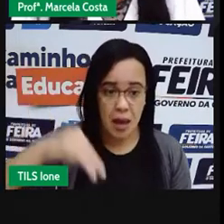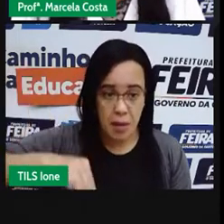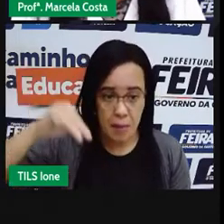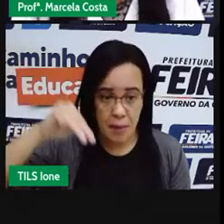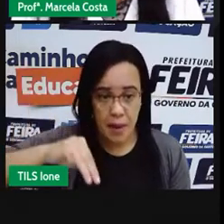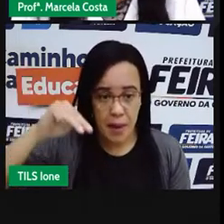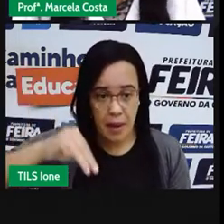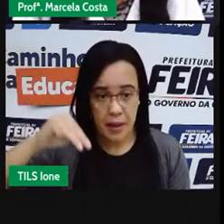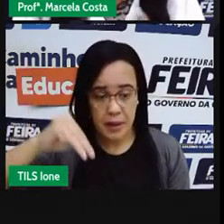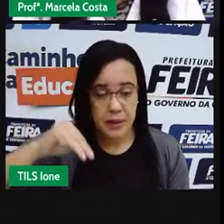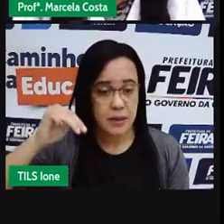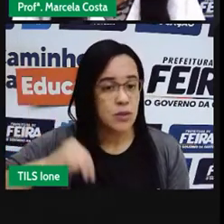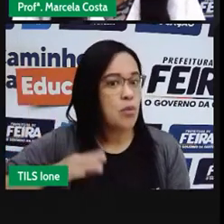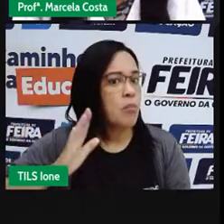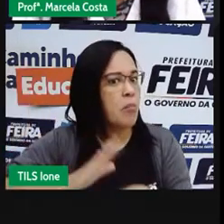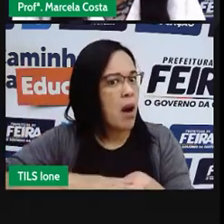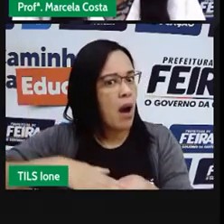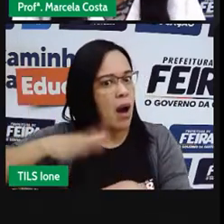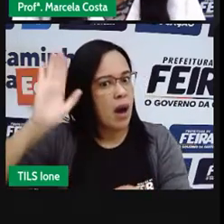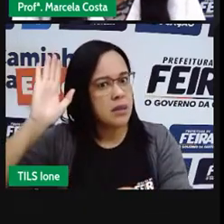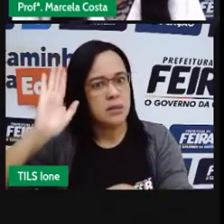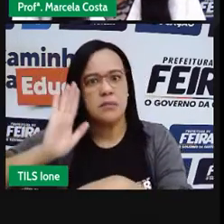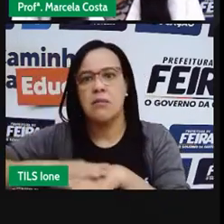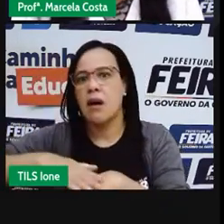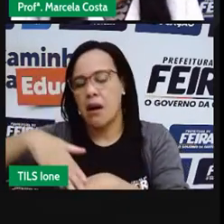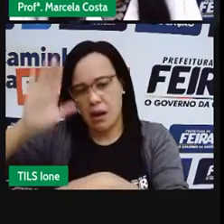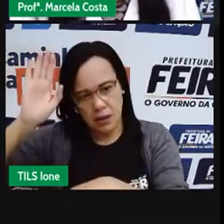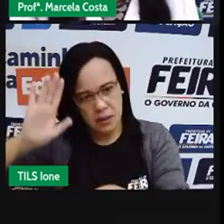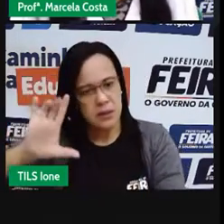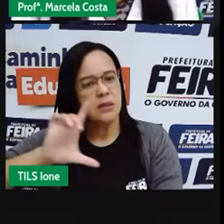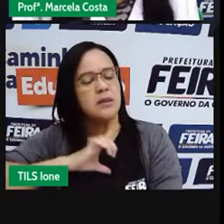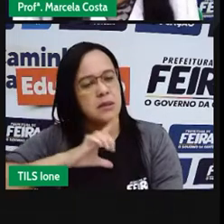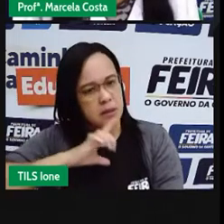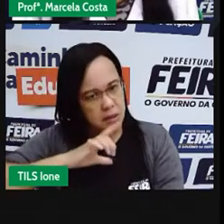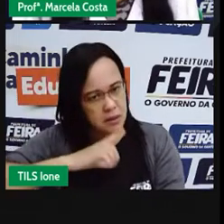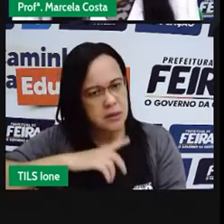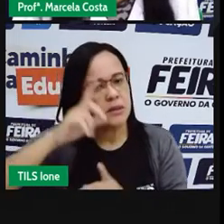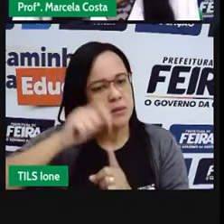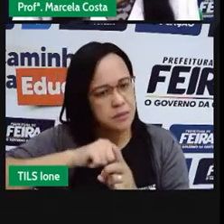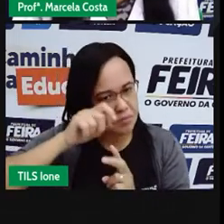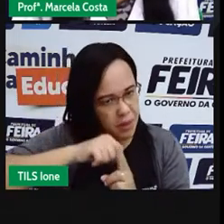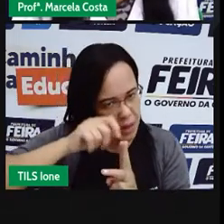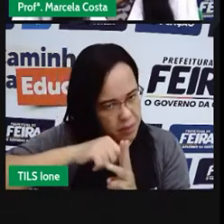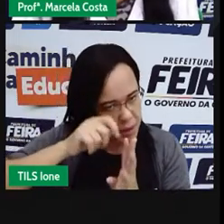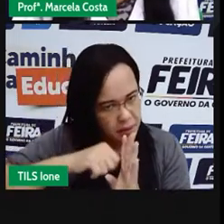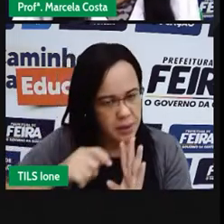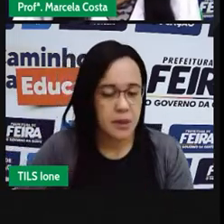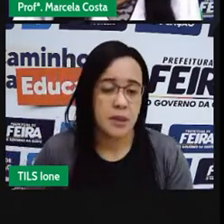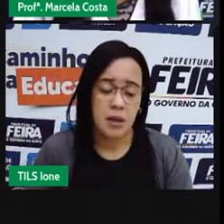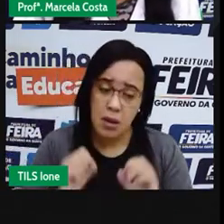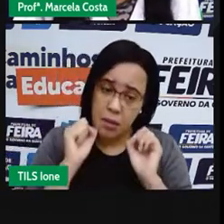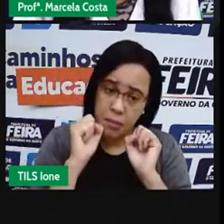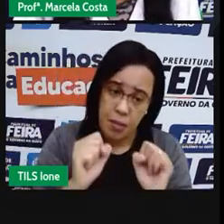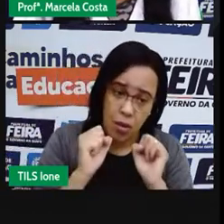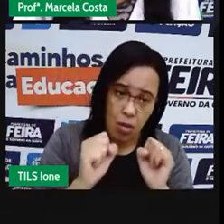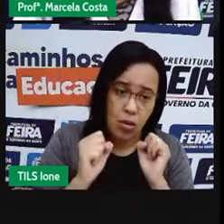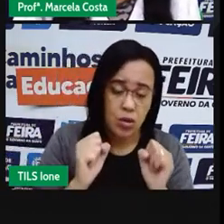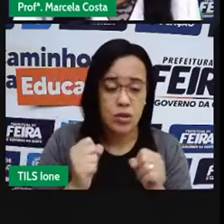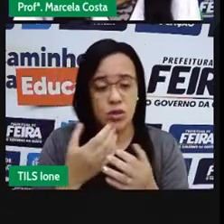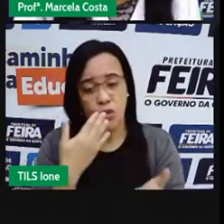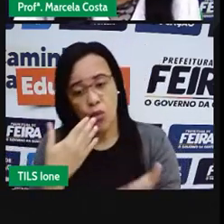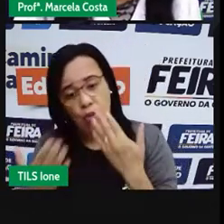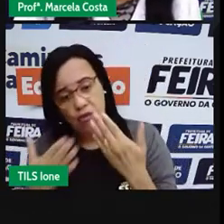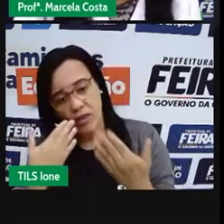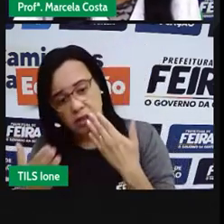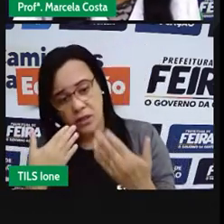já começa a contar um valor excelente. Então, você pode conversar aí com seus familiares algumas